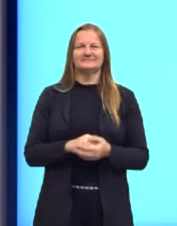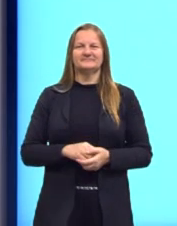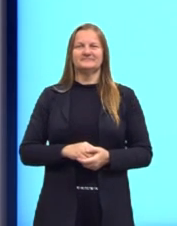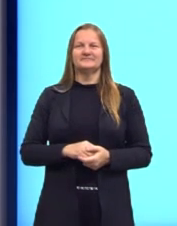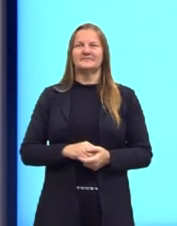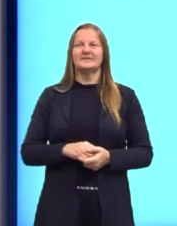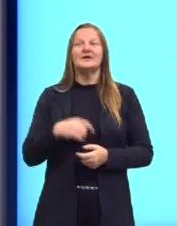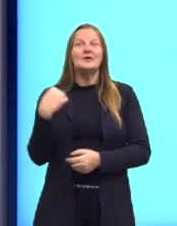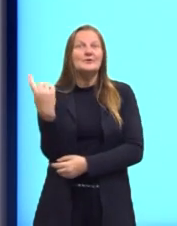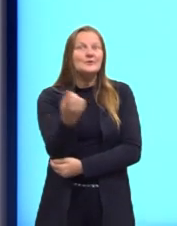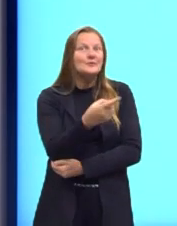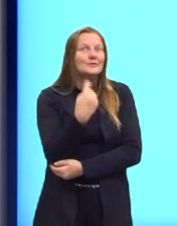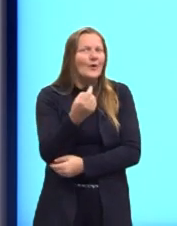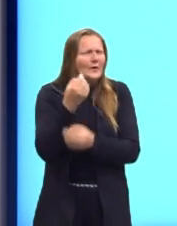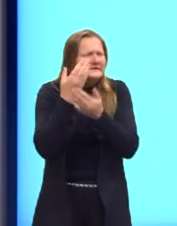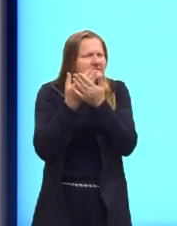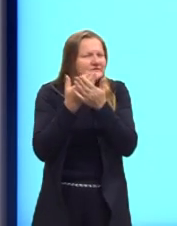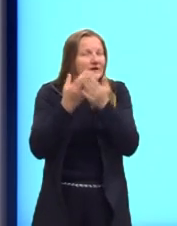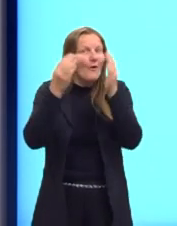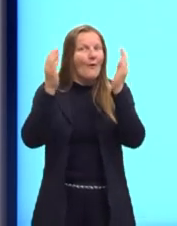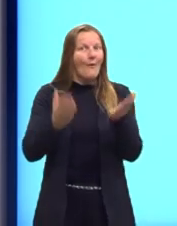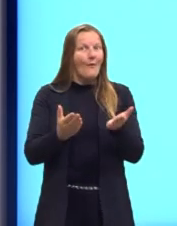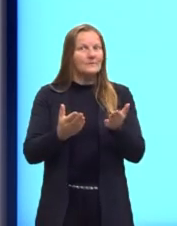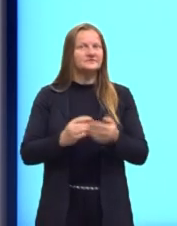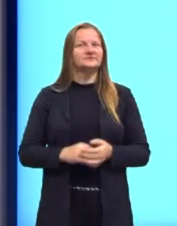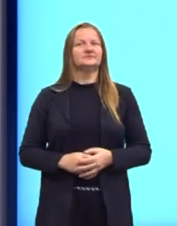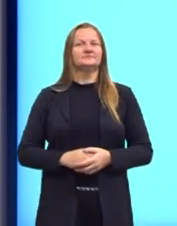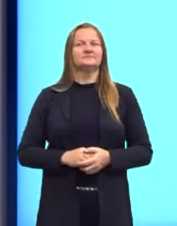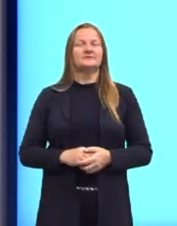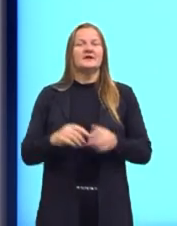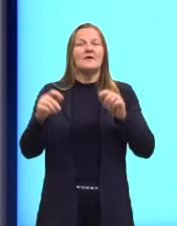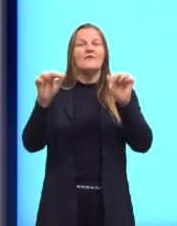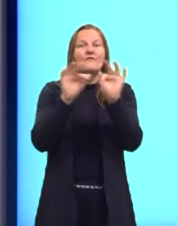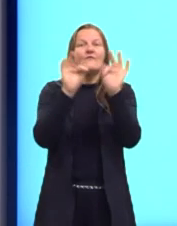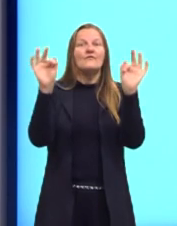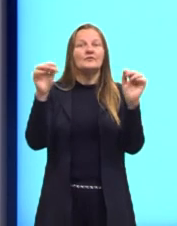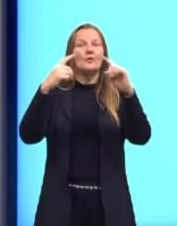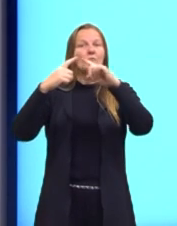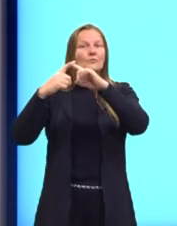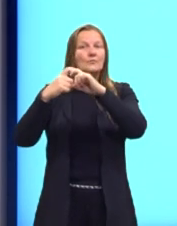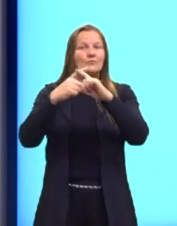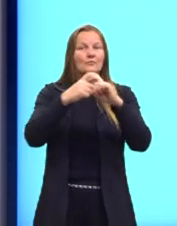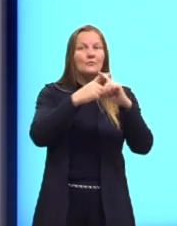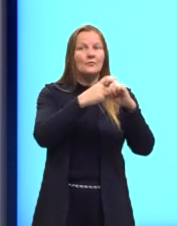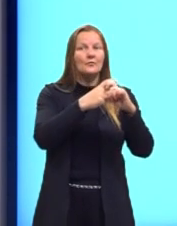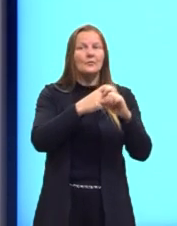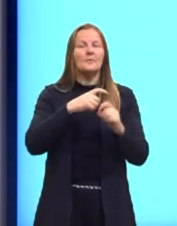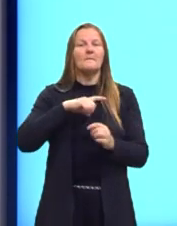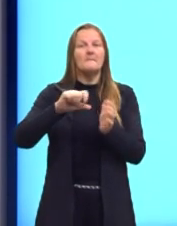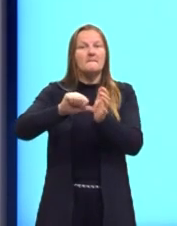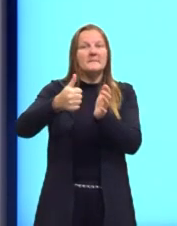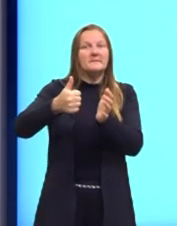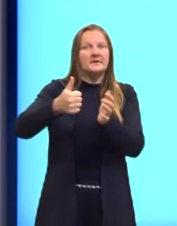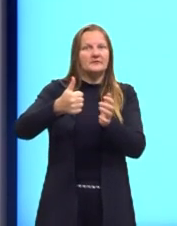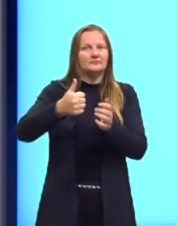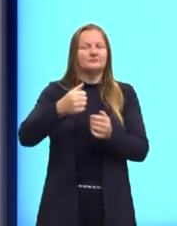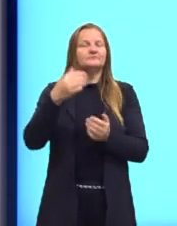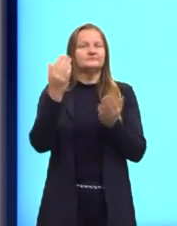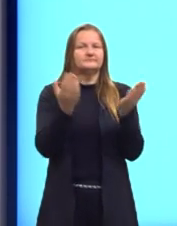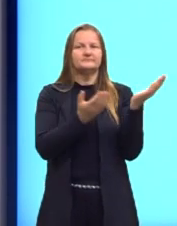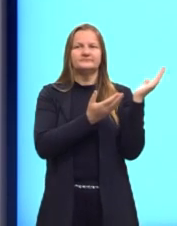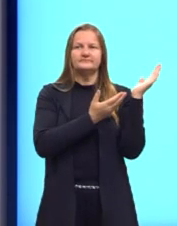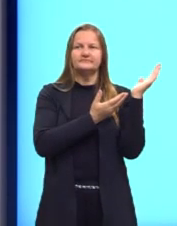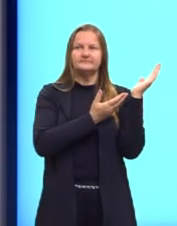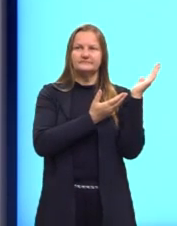Nós vamos estudar hoje então na nossa aula a função polinomial do primeiro grau, que nós